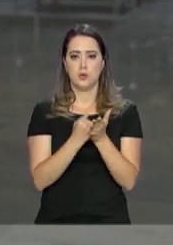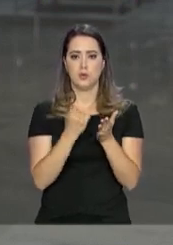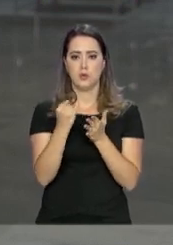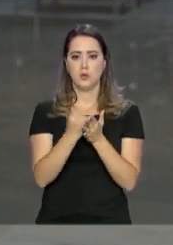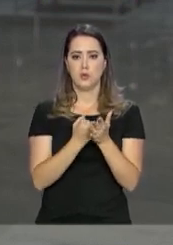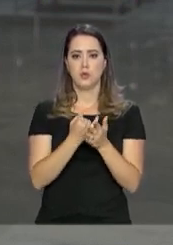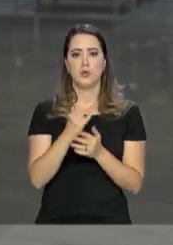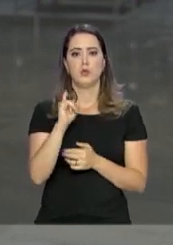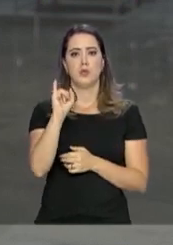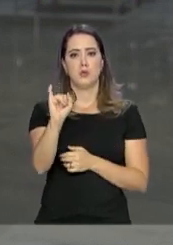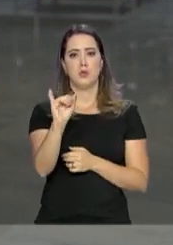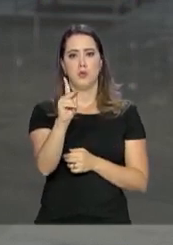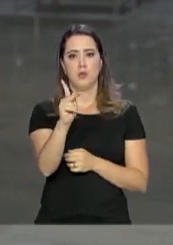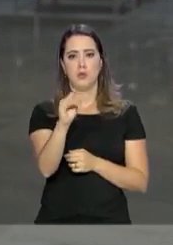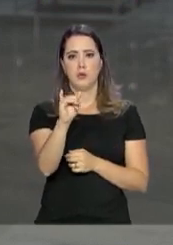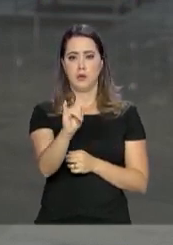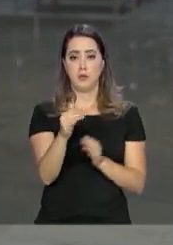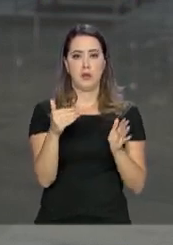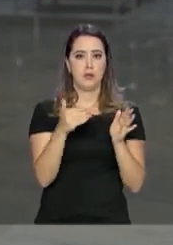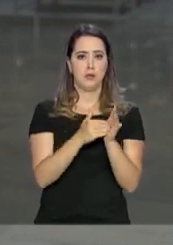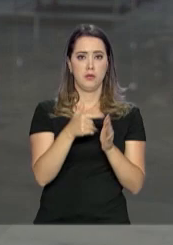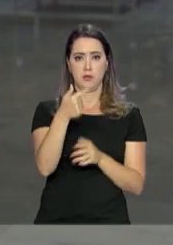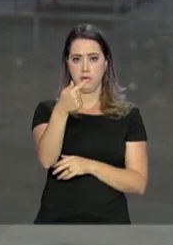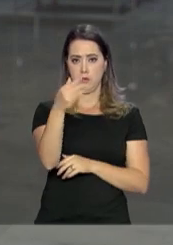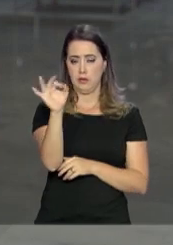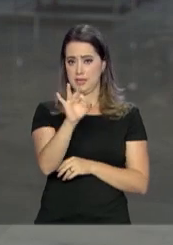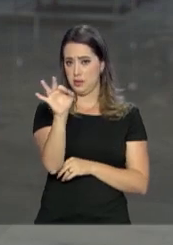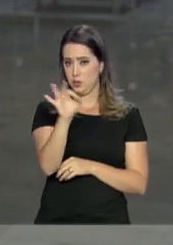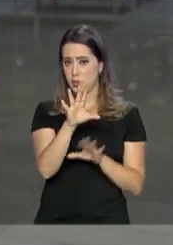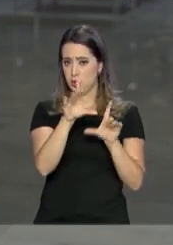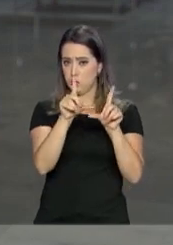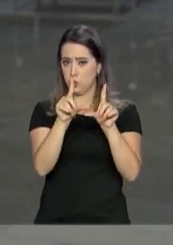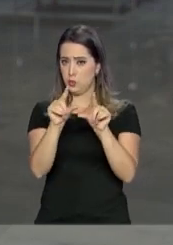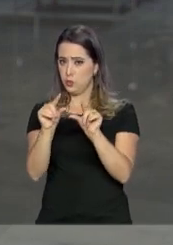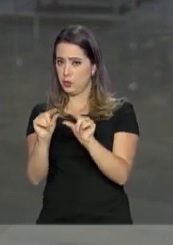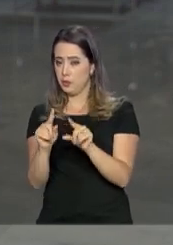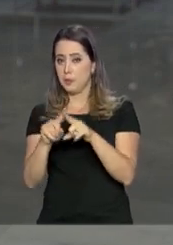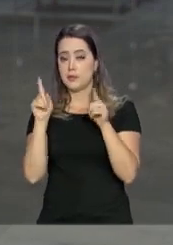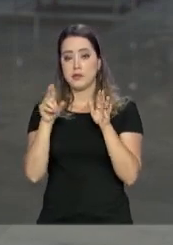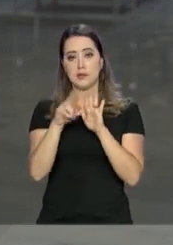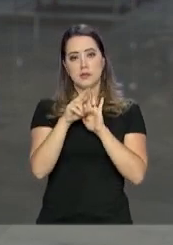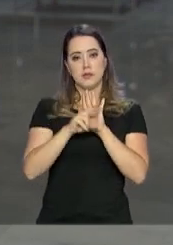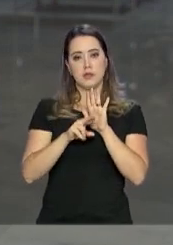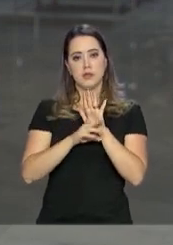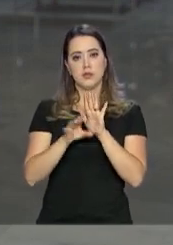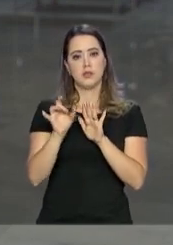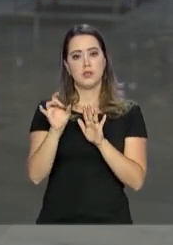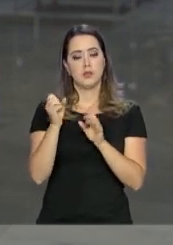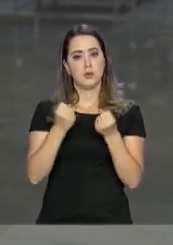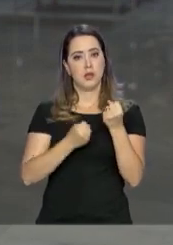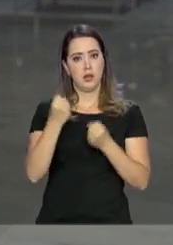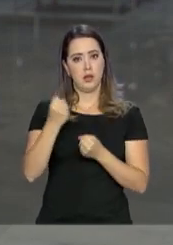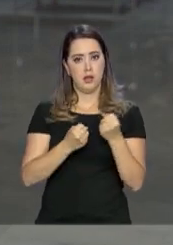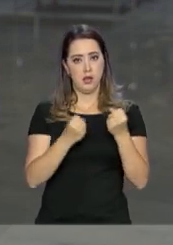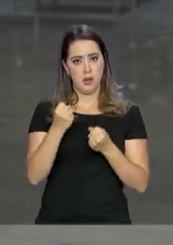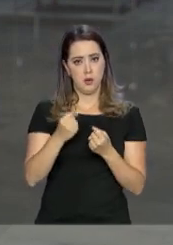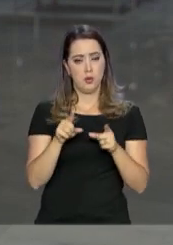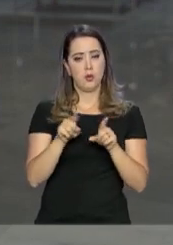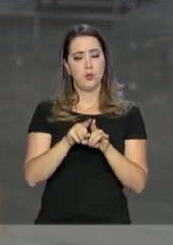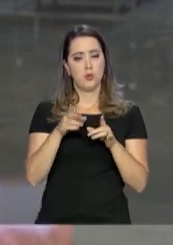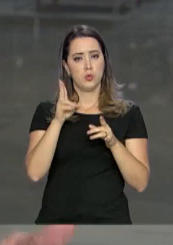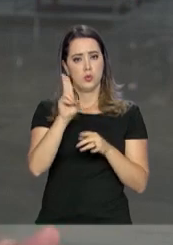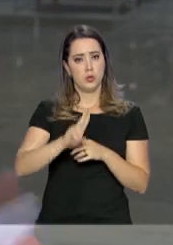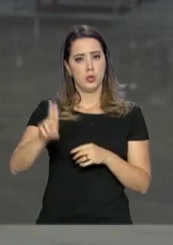industrializados, o IPI, em até 7%. Mas esta regra vai valer para carros híbridos, aqueles que se